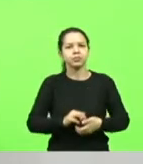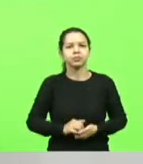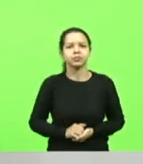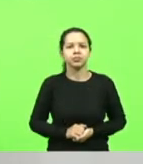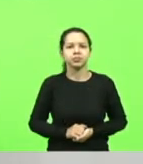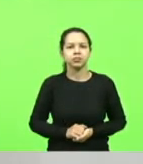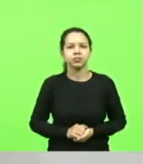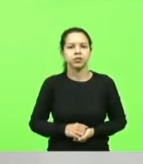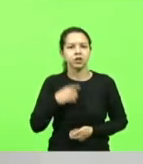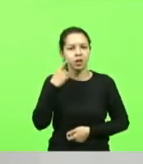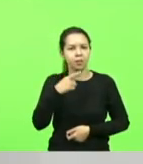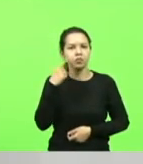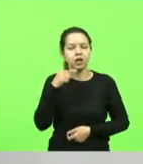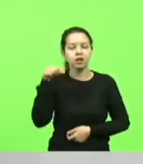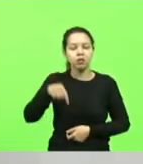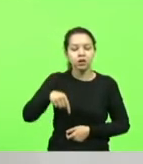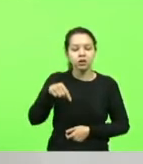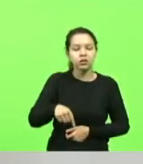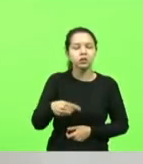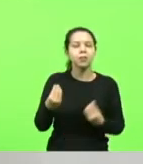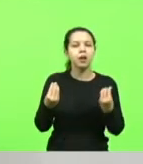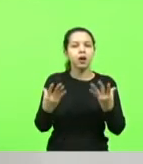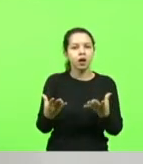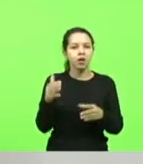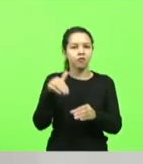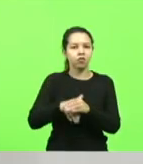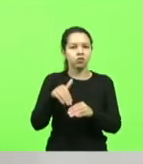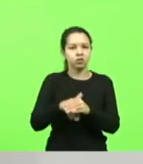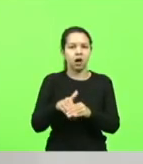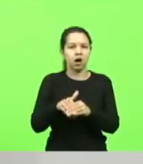O deputado está aqui para votar, não está para se eximir.